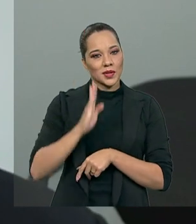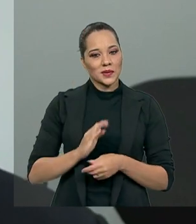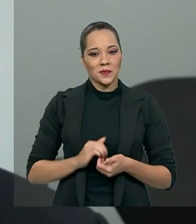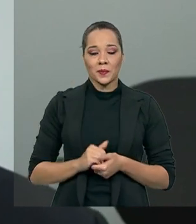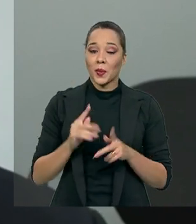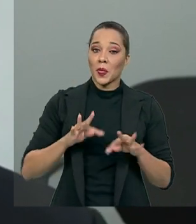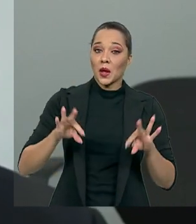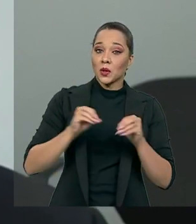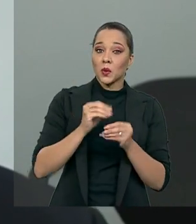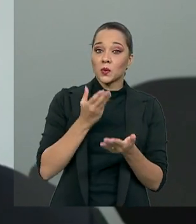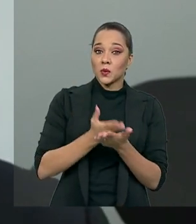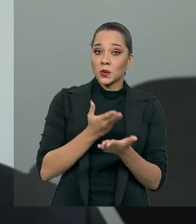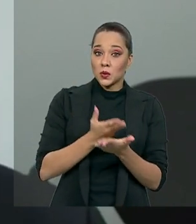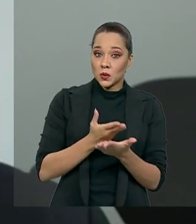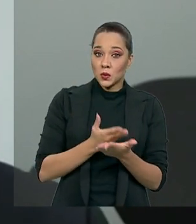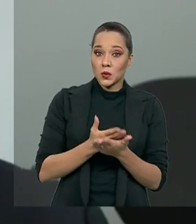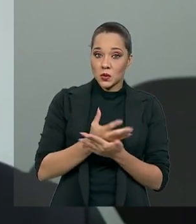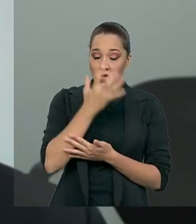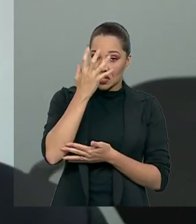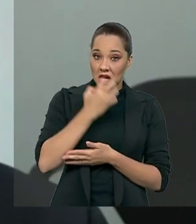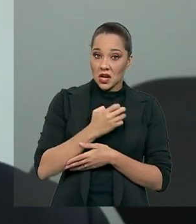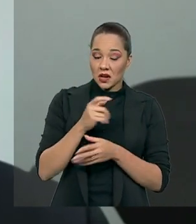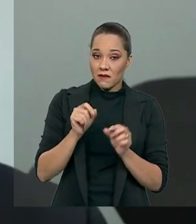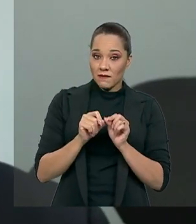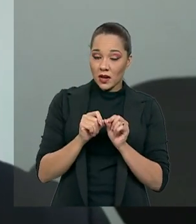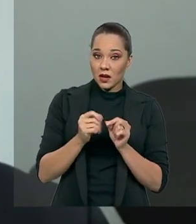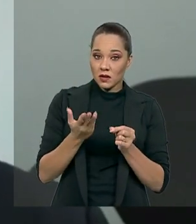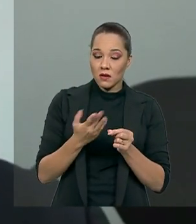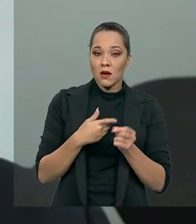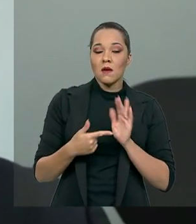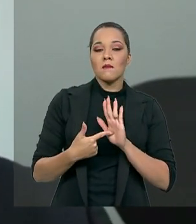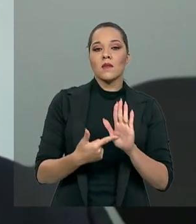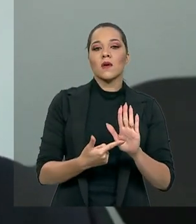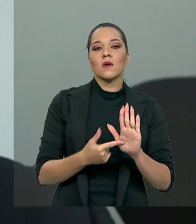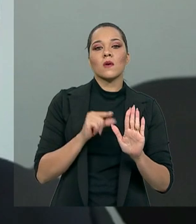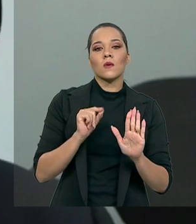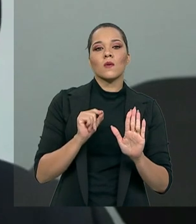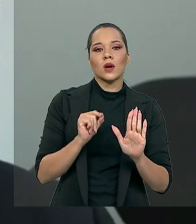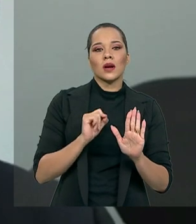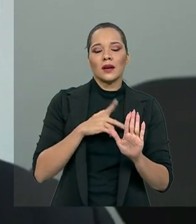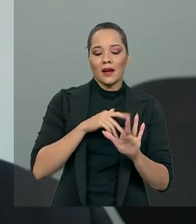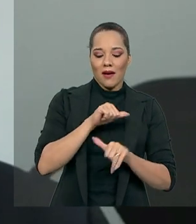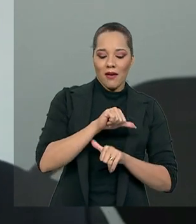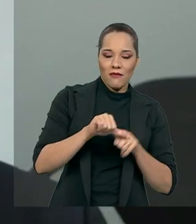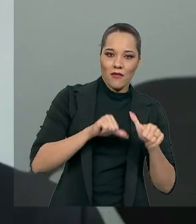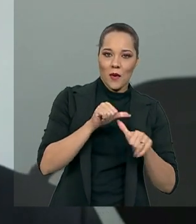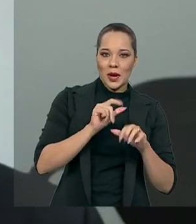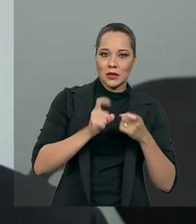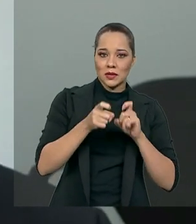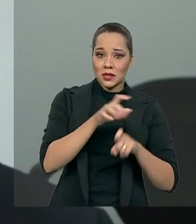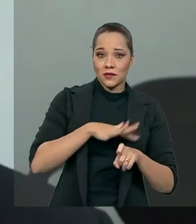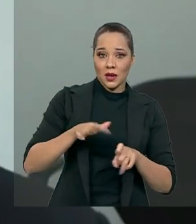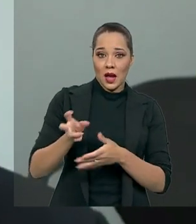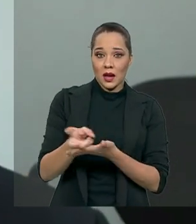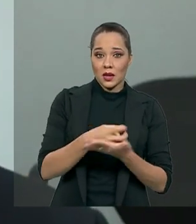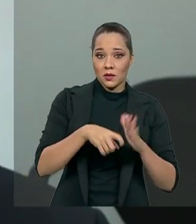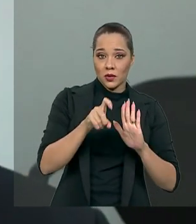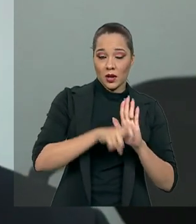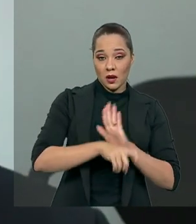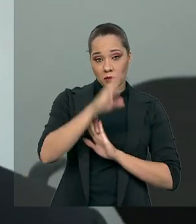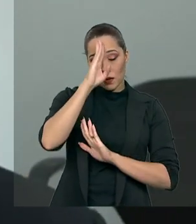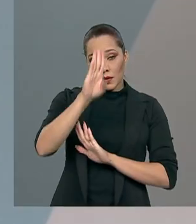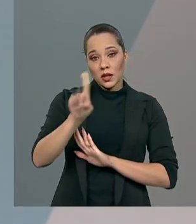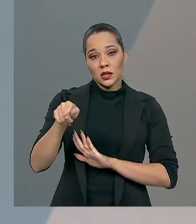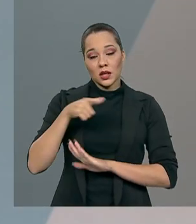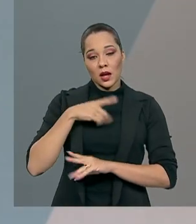Todos os estudos sérios que têm saído mostram que a reforma tributária, principalmente a que está no